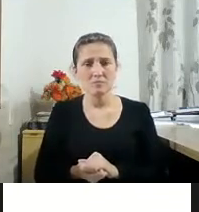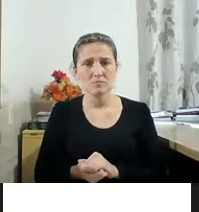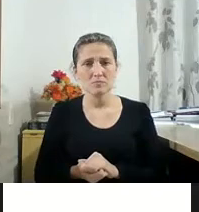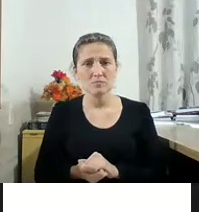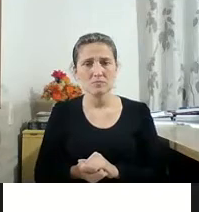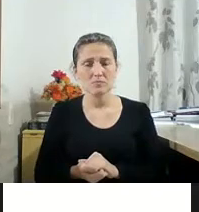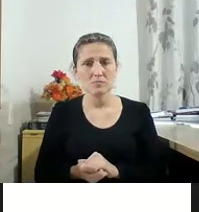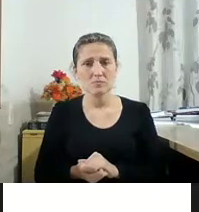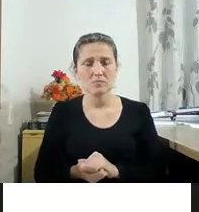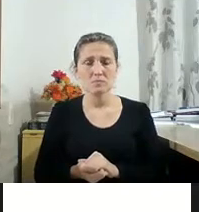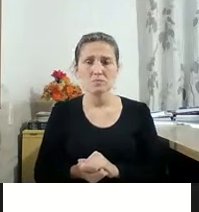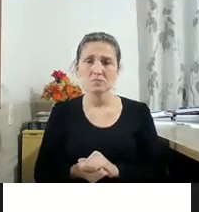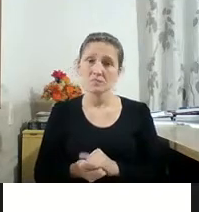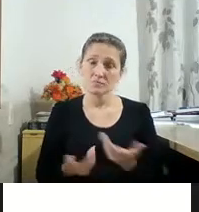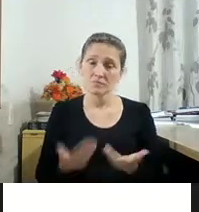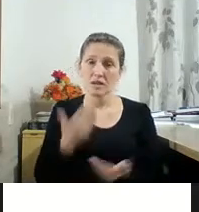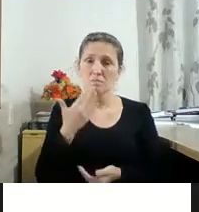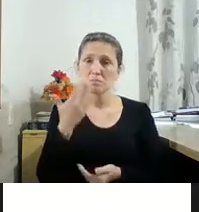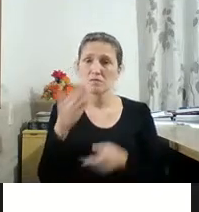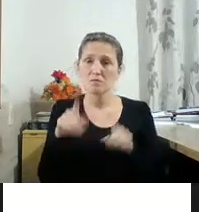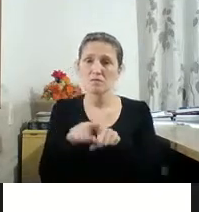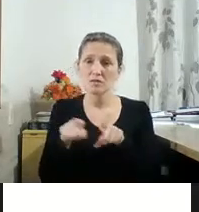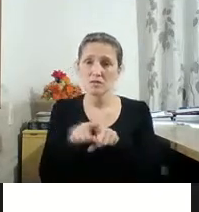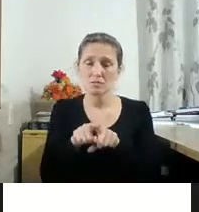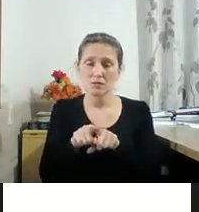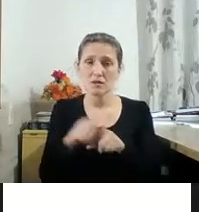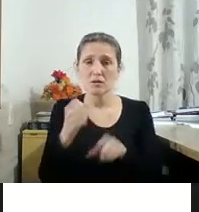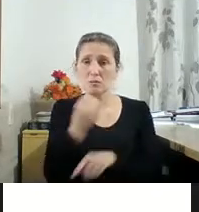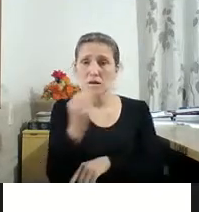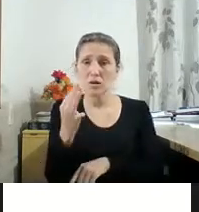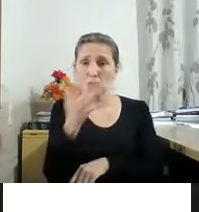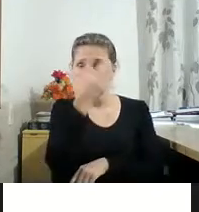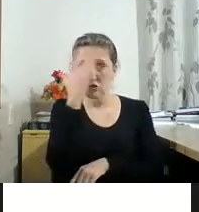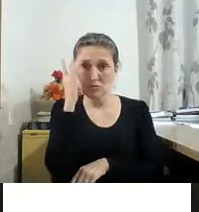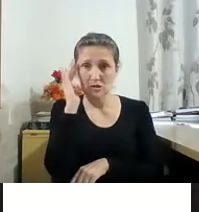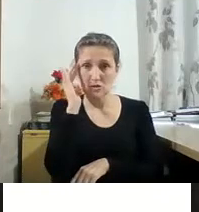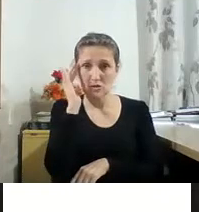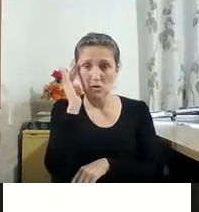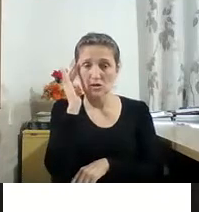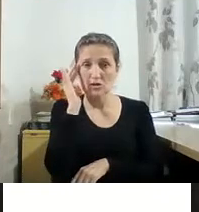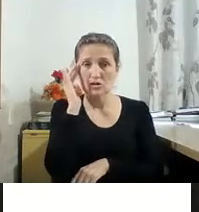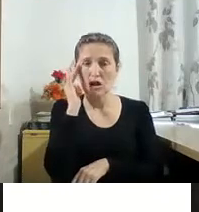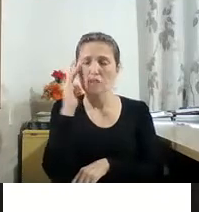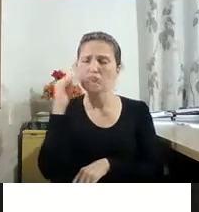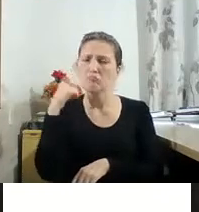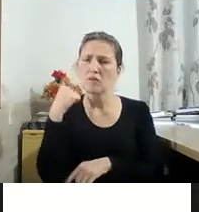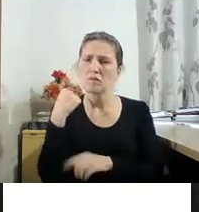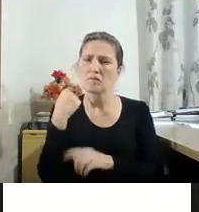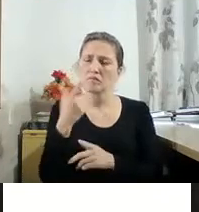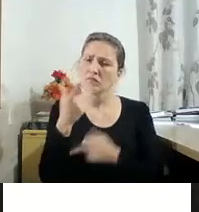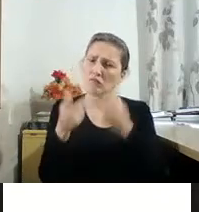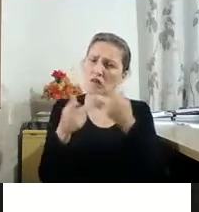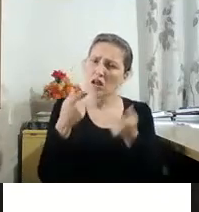E pedimos também para algumas pessoas fazerem um pequeno depoimento, um